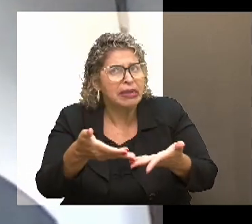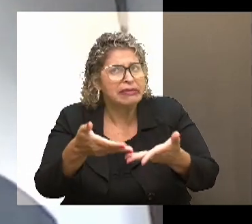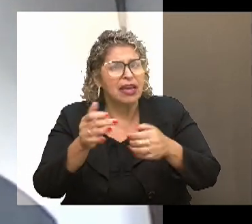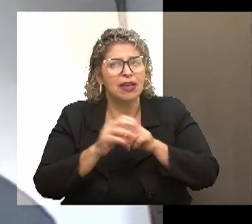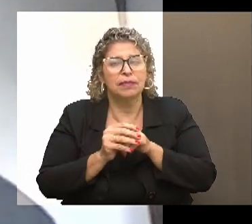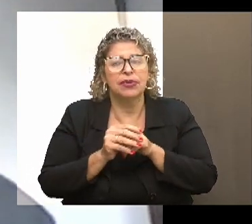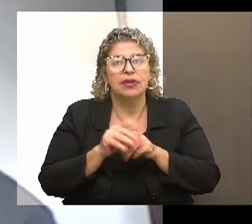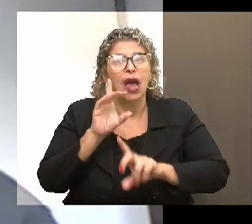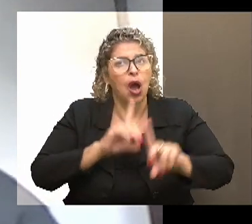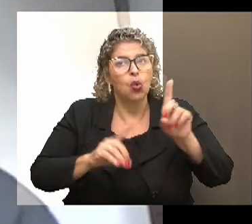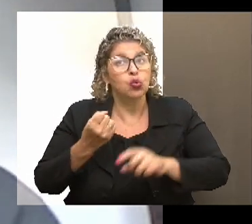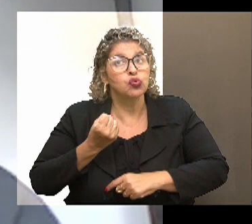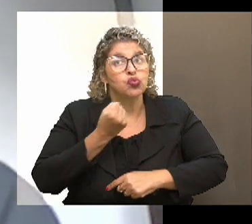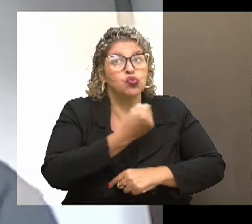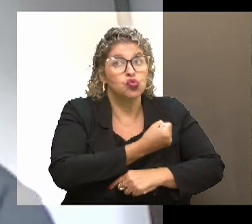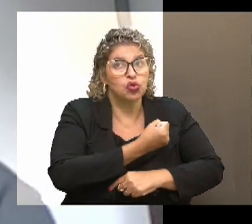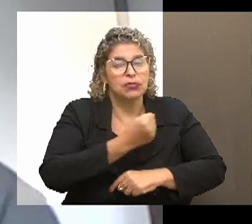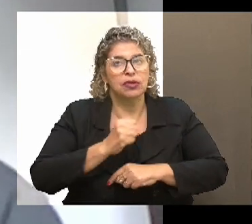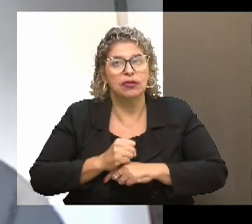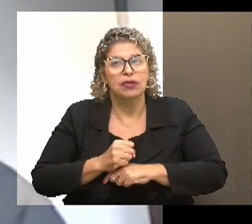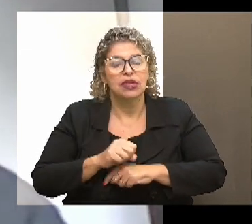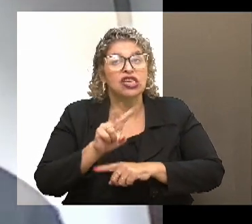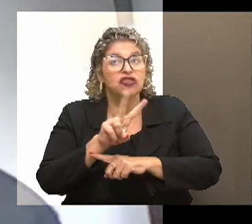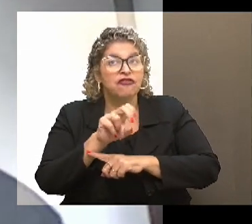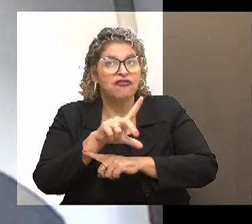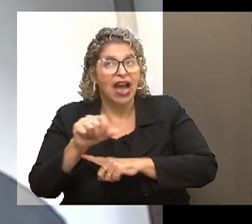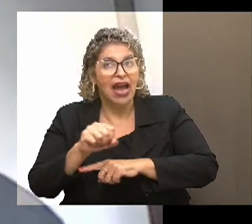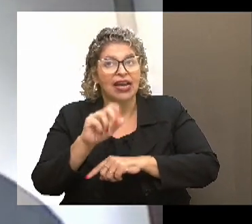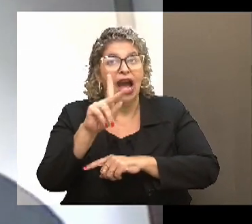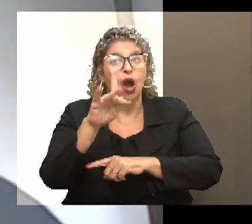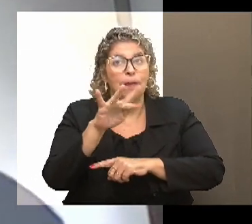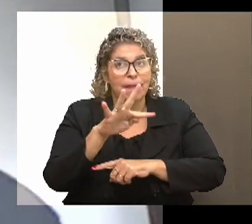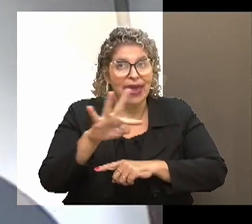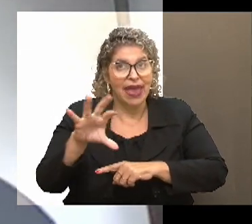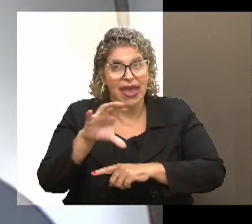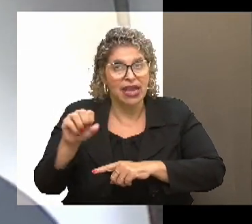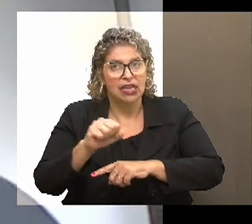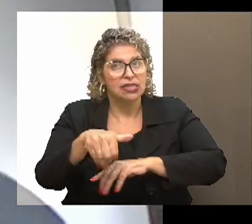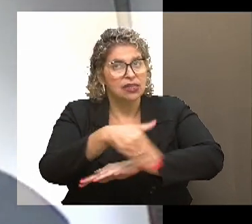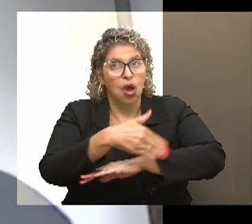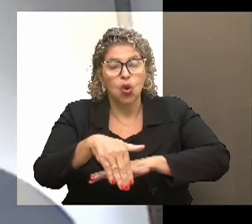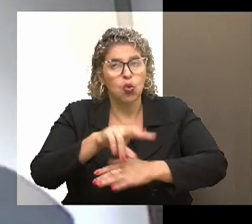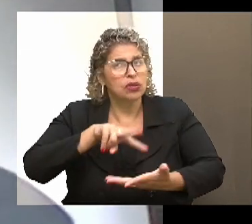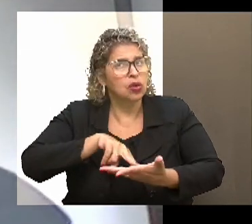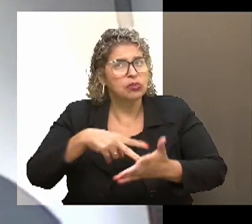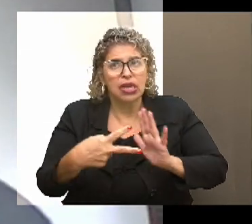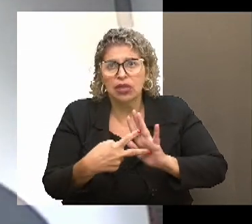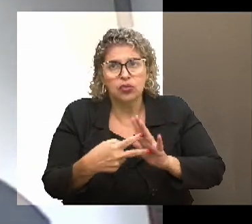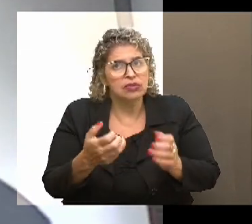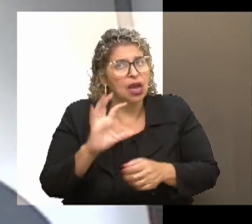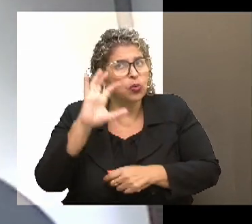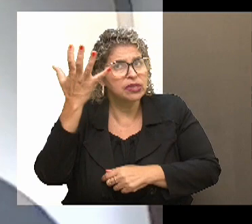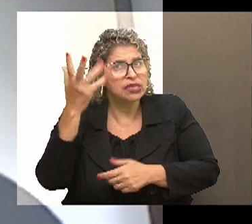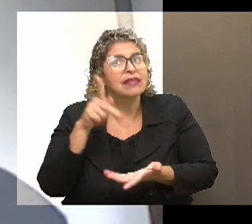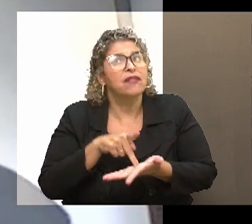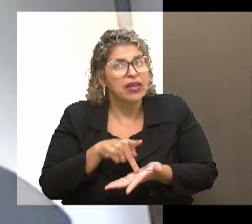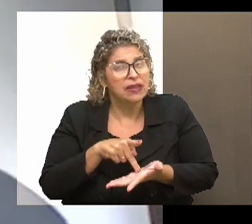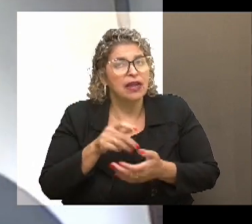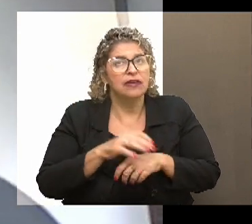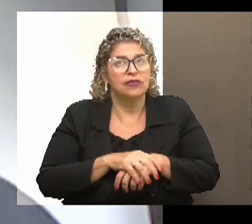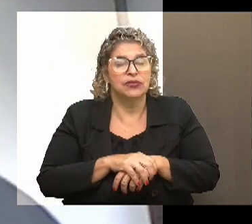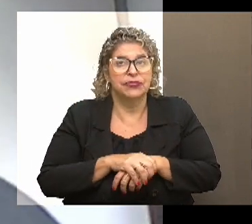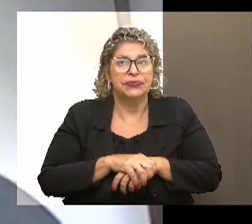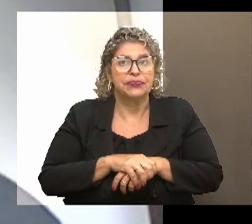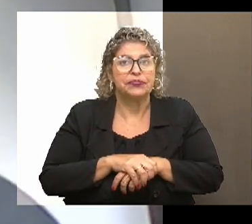Então, às vezes, essa numeração entre número de vagas em albergue, número de pessoas de rua não necessariamente traduz o que está acontecendo, mas espero ter